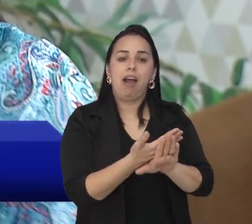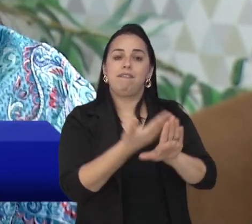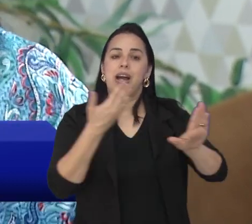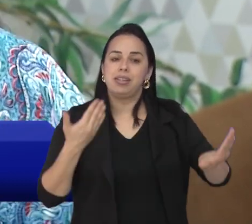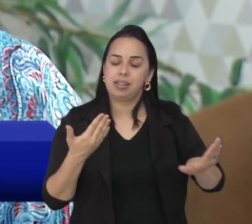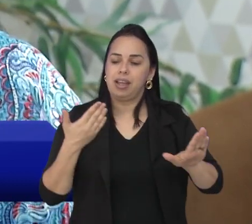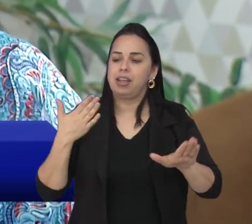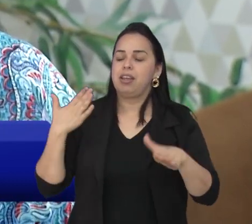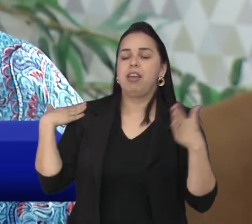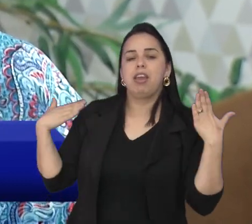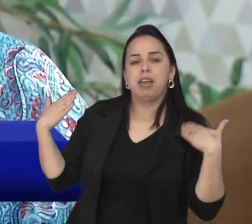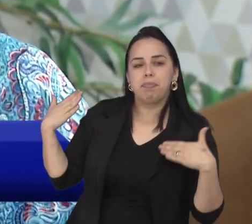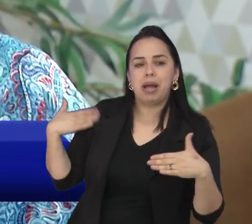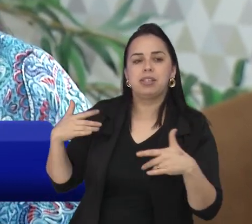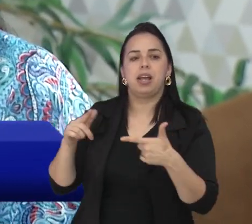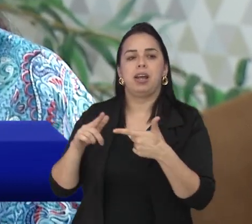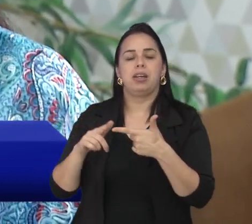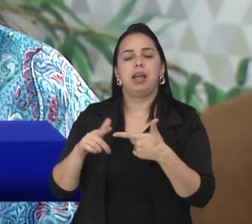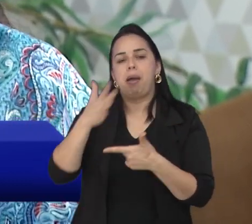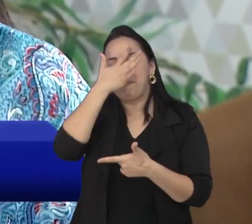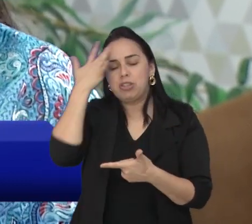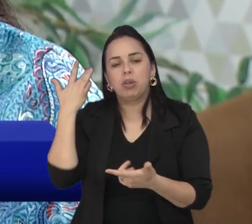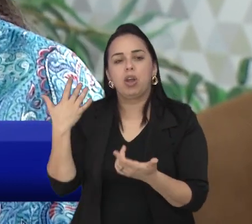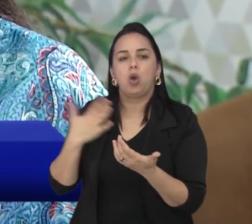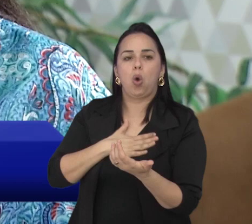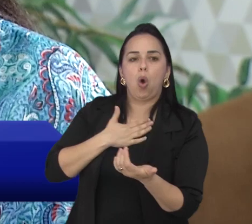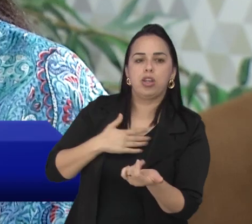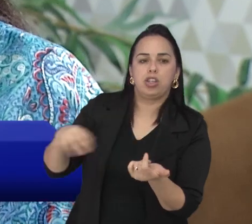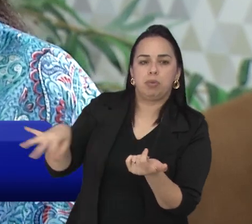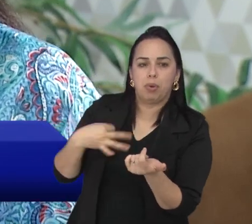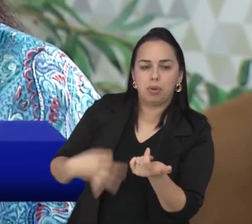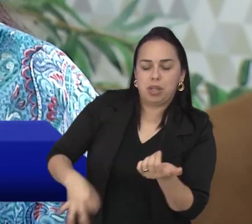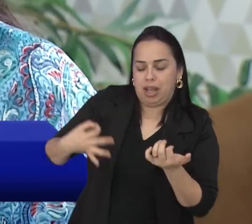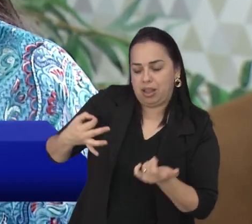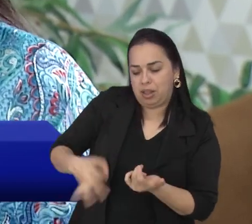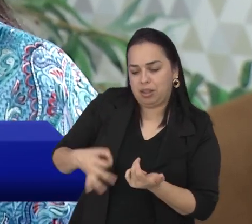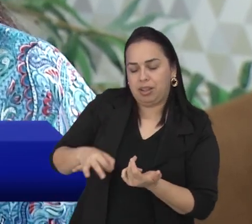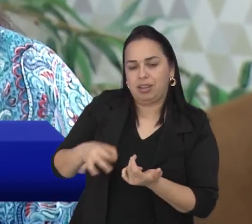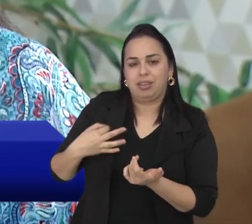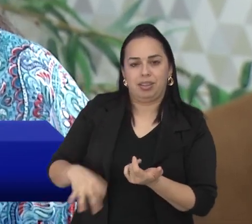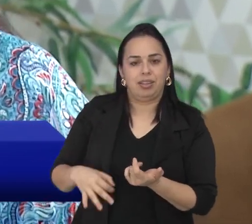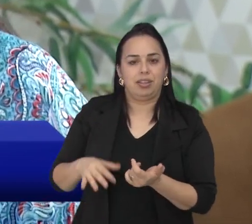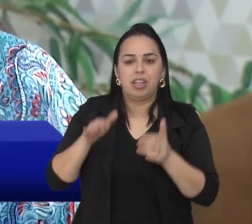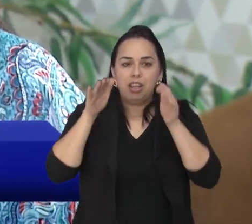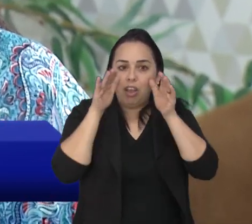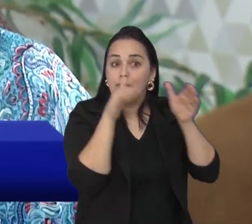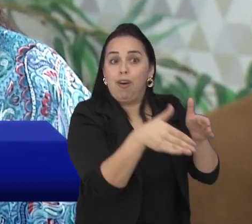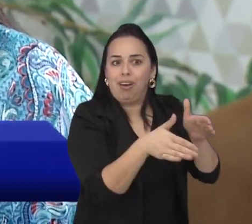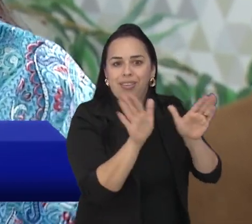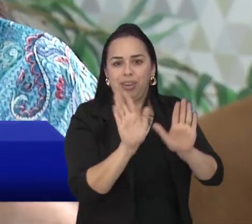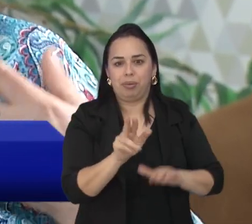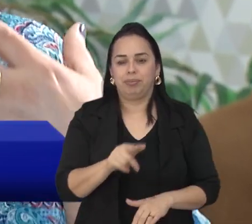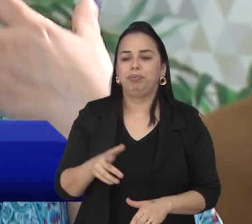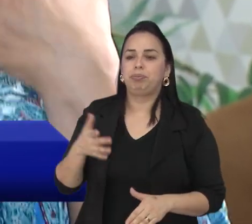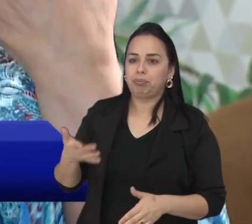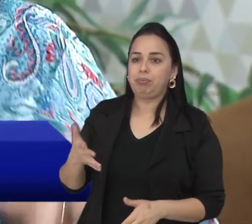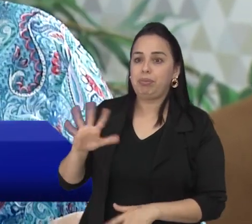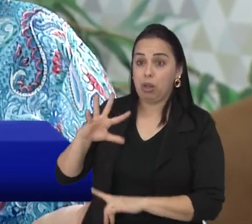daquela questão e fazer uma coisa que você gosta, por exemplo, alguém que gosta de música e tocar violão, sem focar naquilo.